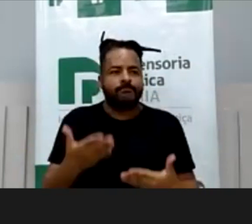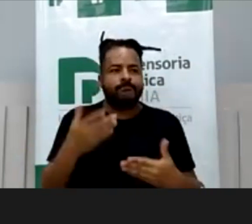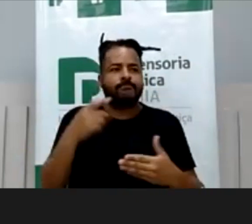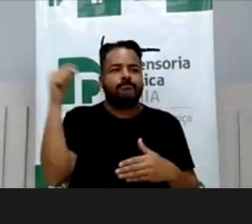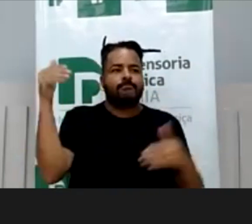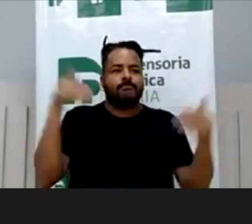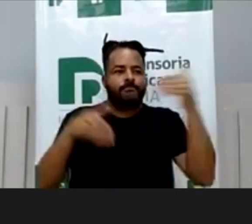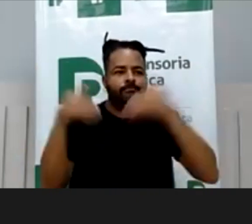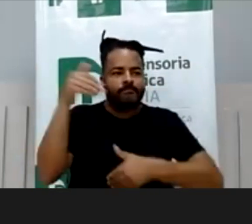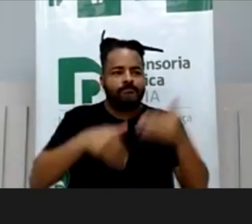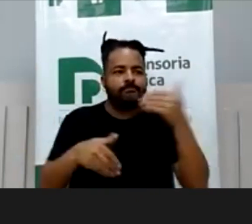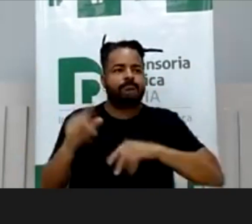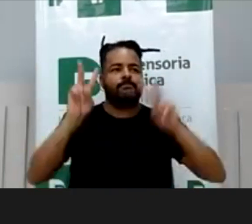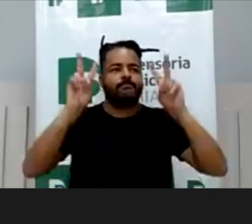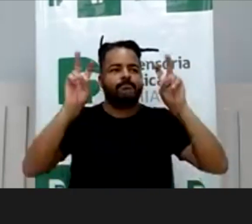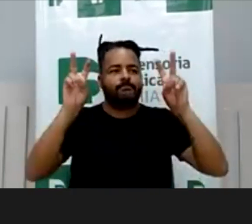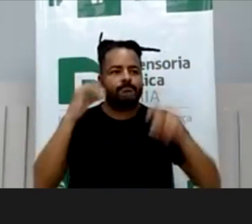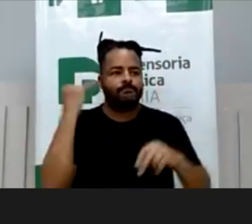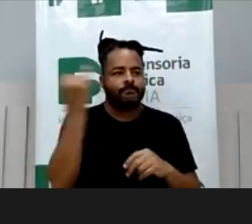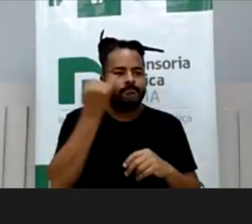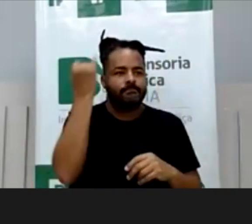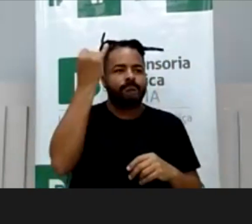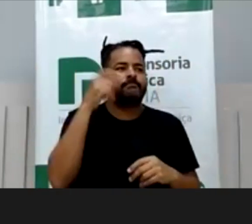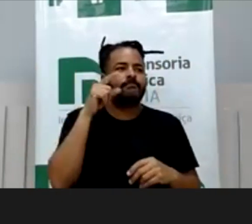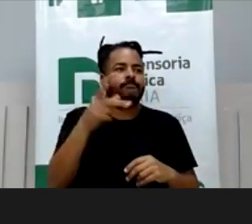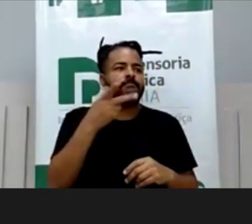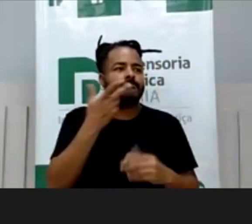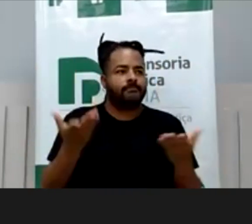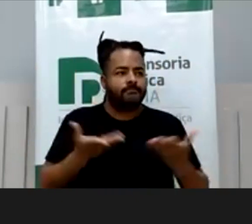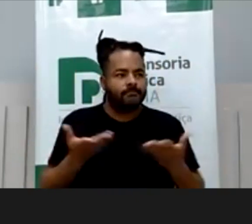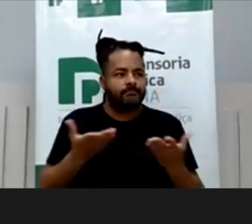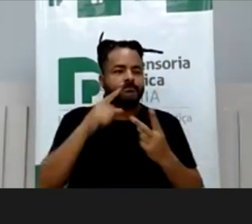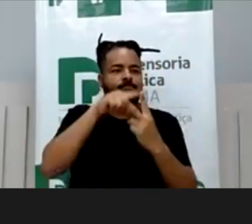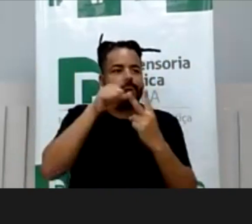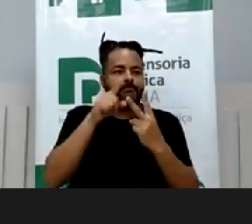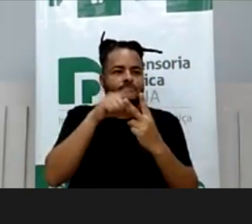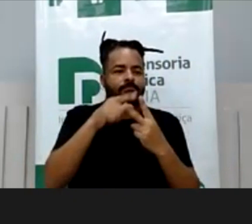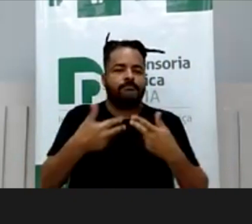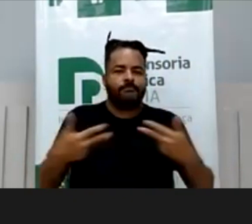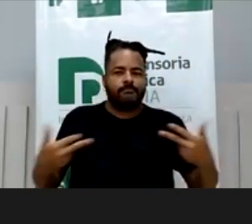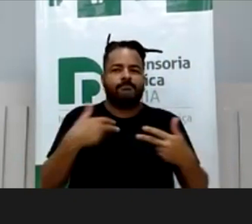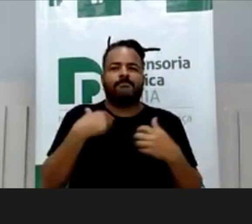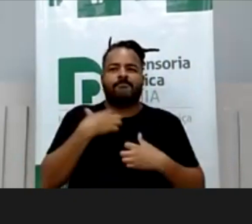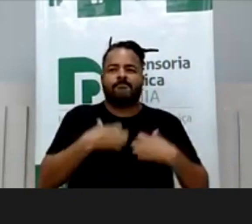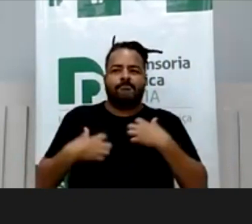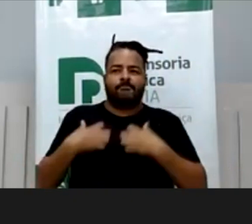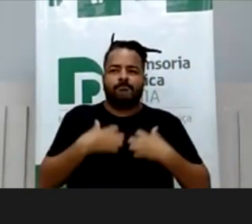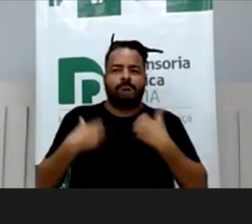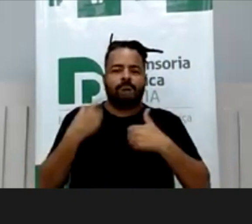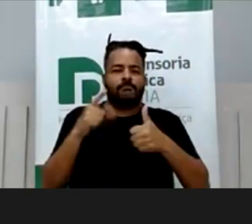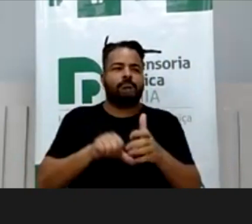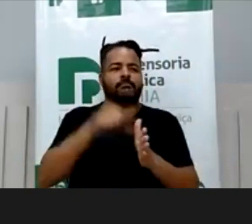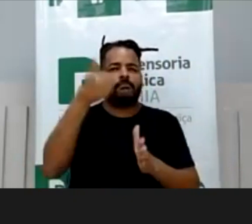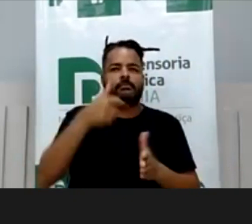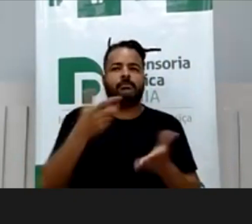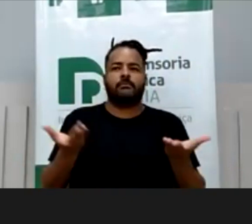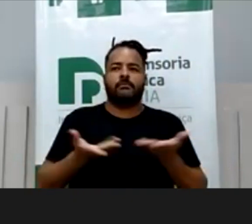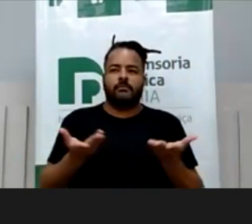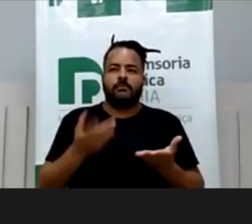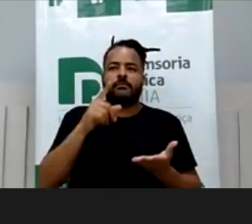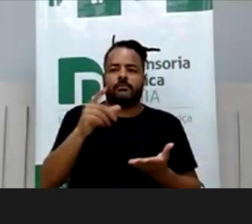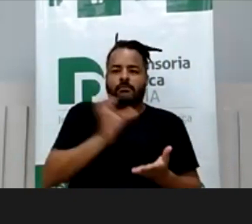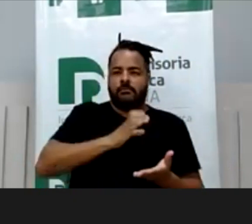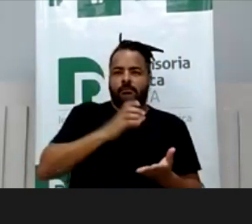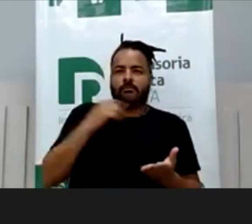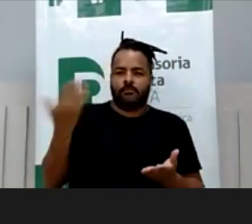tema tão importante, uma das minhas inquietações, são duas na verdade, a primeira, a colega bem falou aqui, que é a questão das